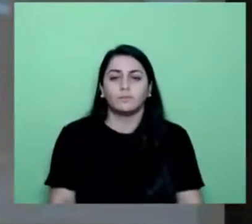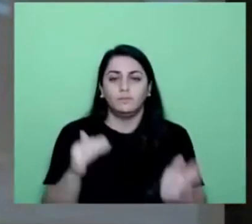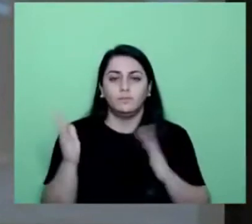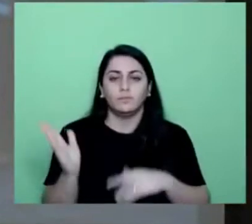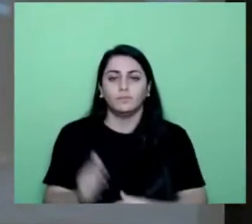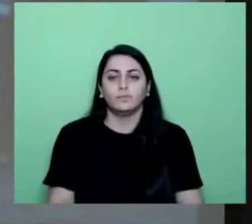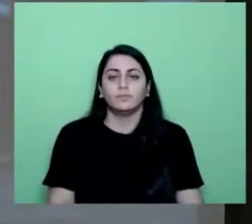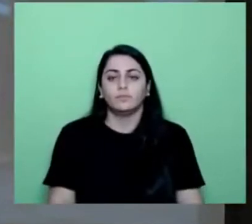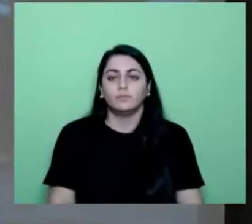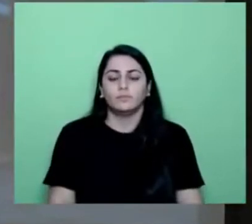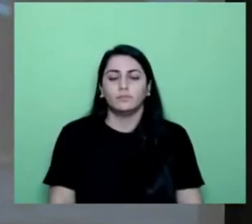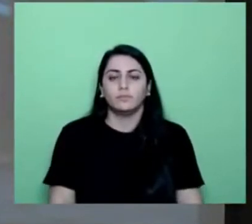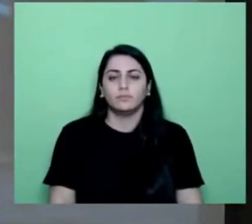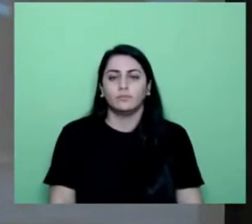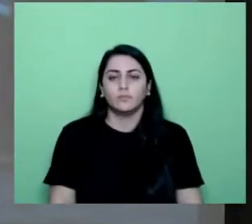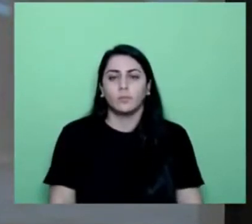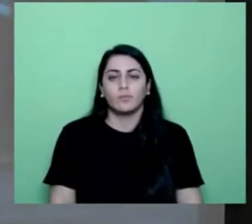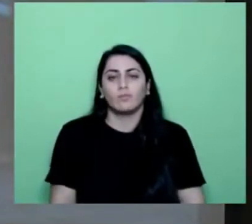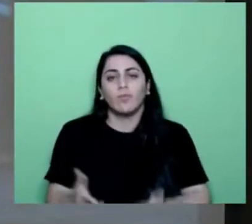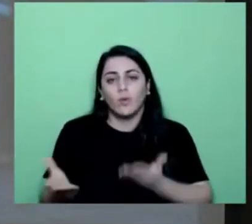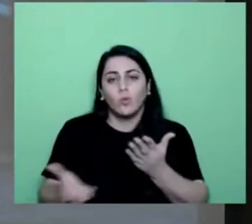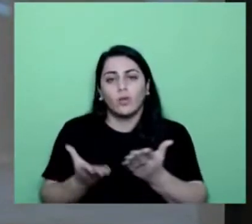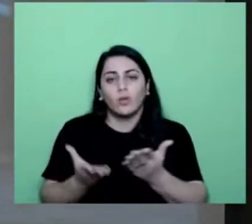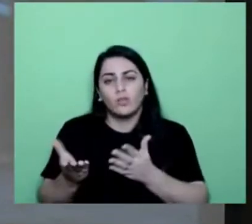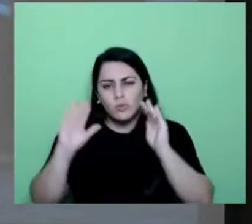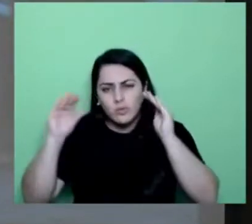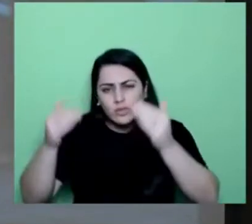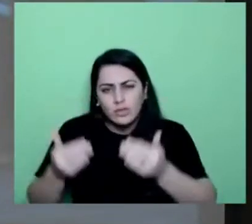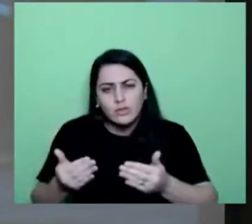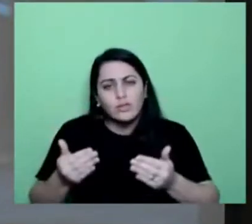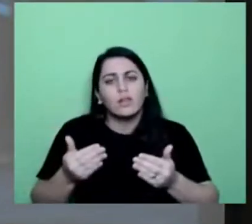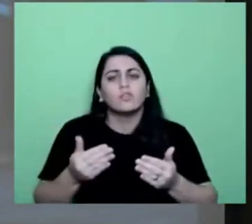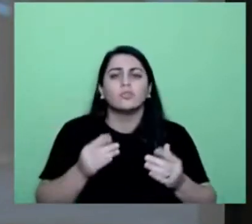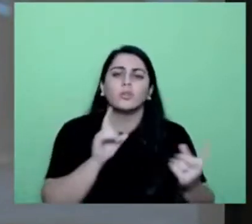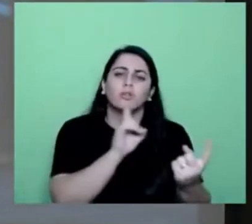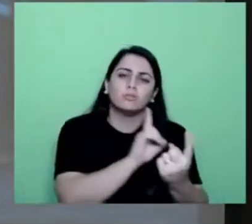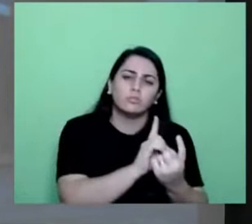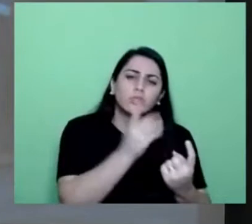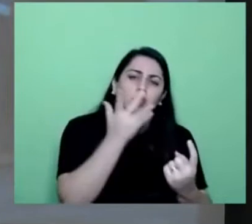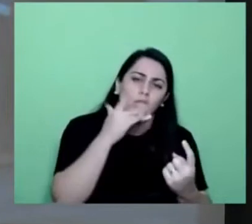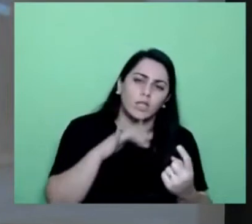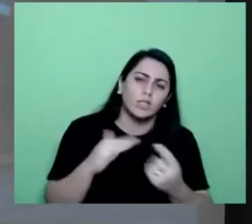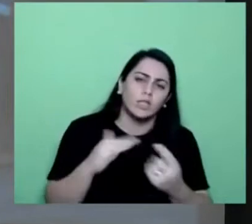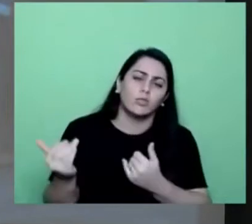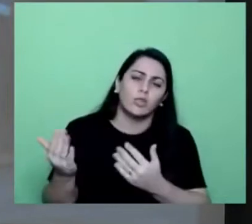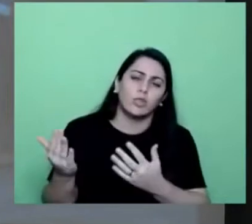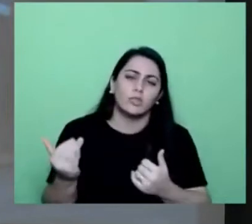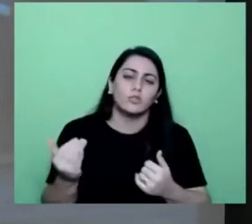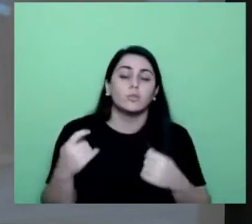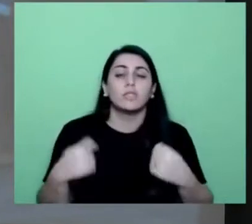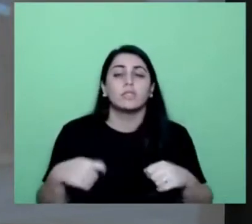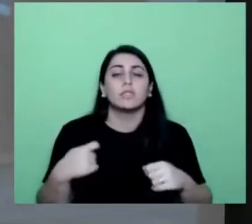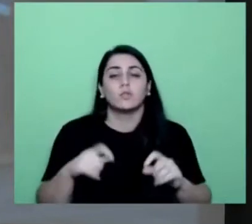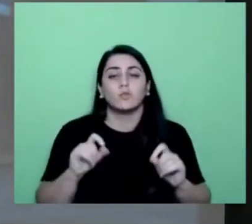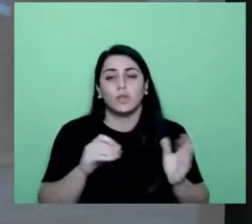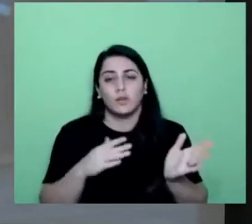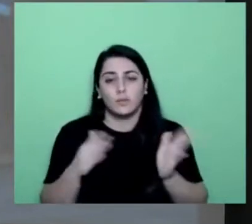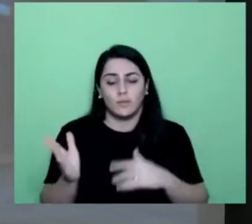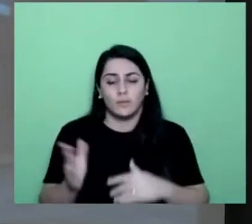O serviço especializado de abordagem social para crianças e adolescentes deverá ser executado observando. Próximo.